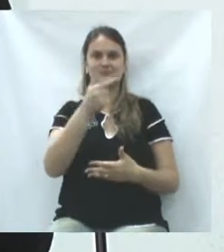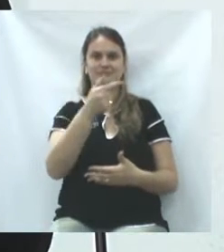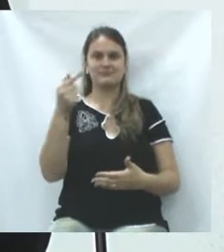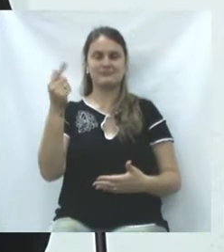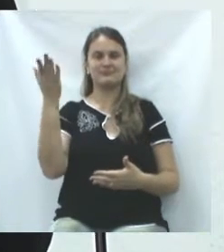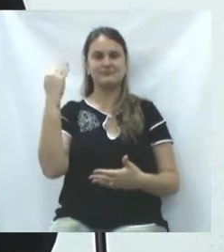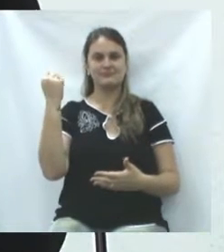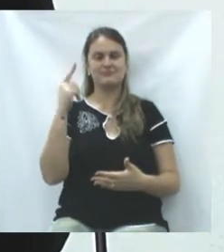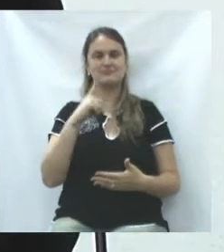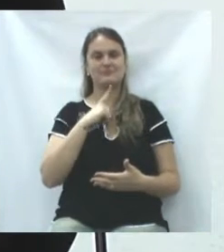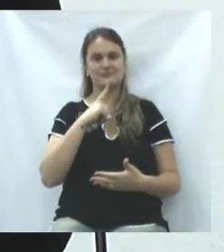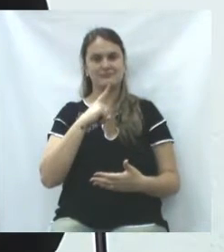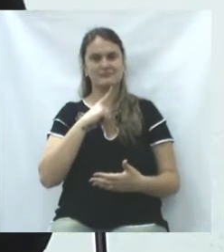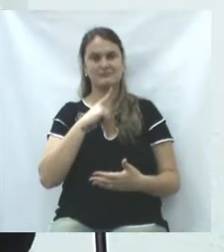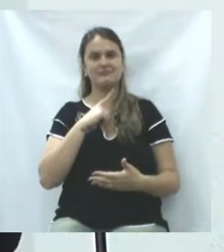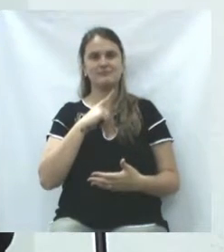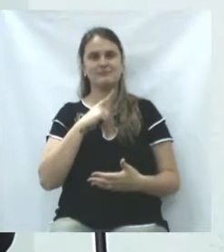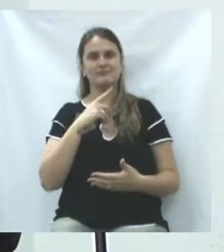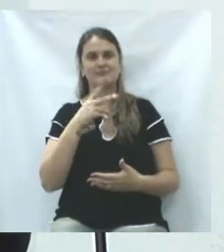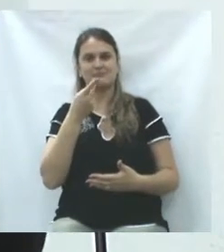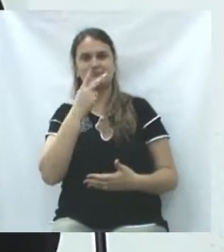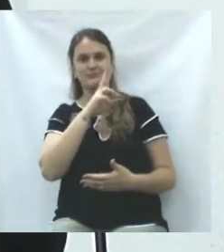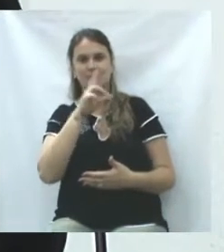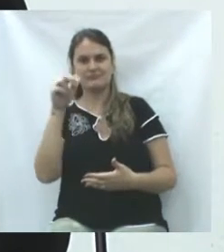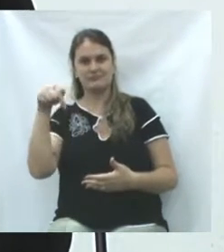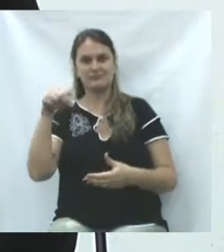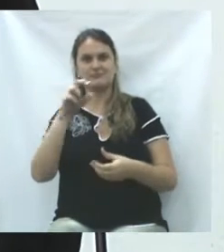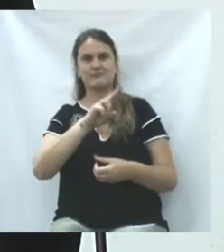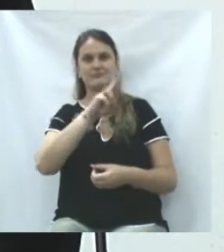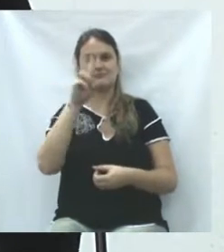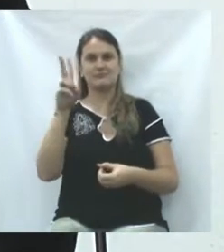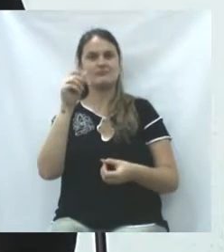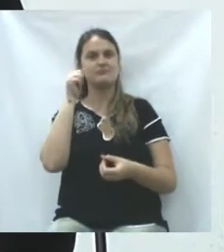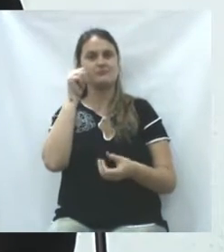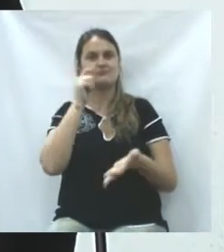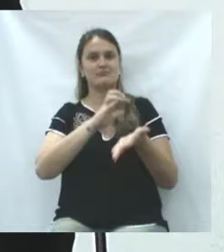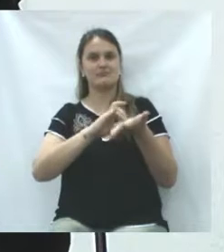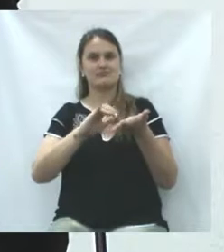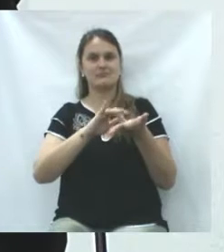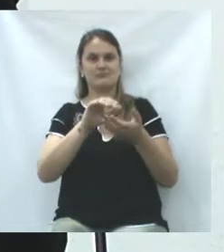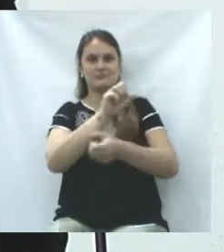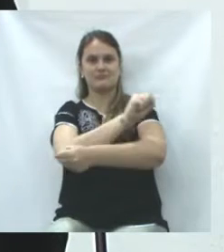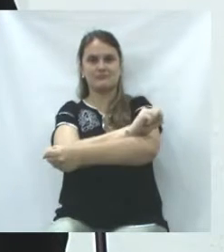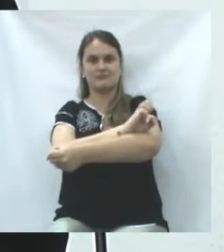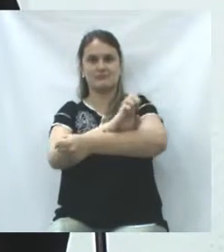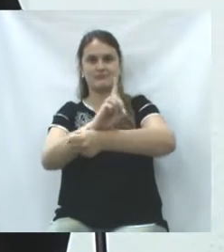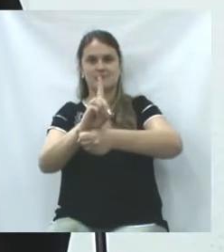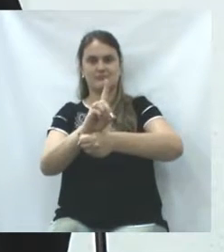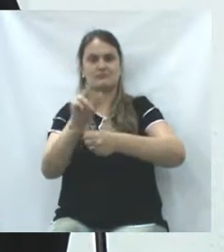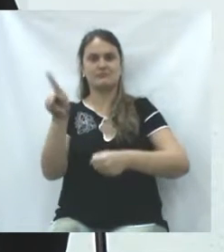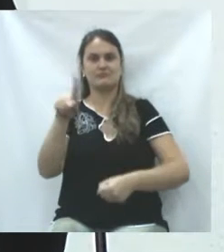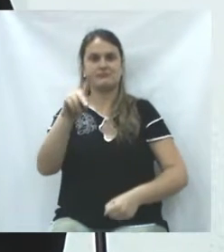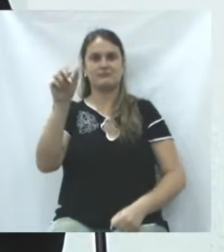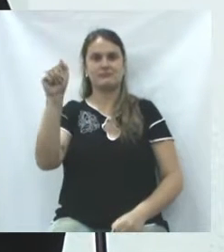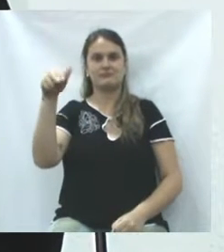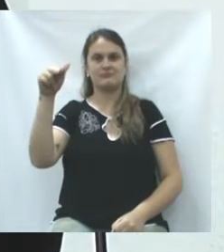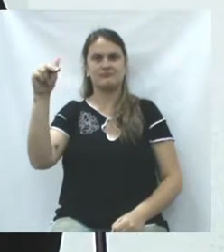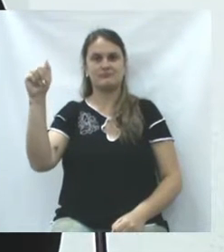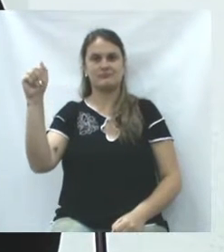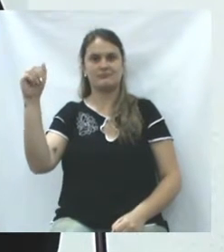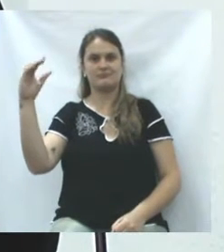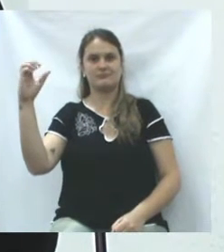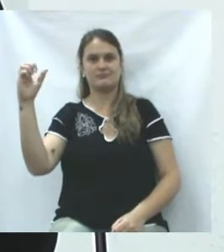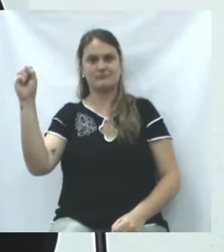Semana que passou, tivemos, que eu mencionei e que recebemos aqui na Vitória, a secretária de Estado de Educação, a professora Ana